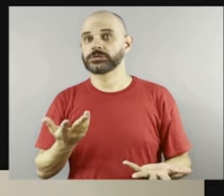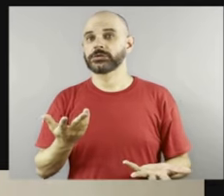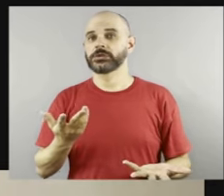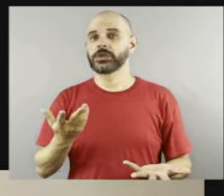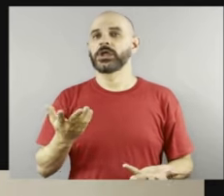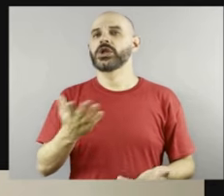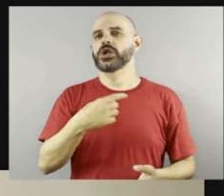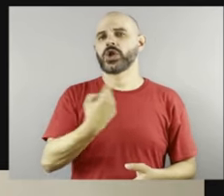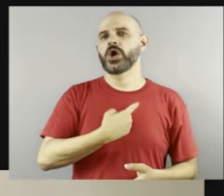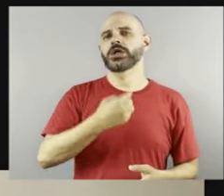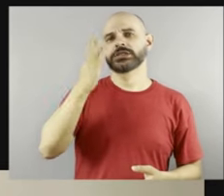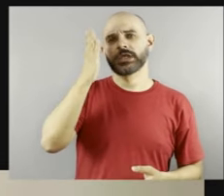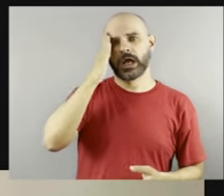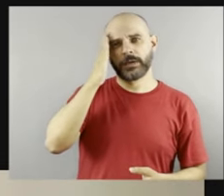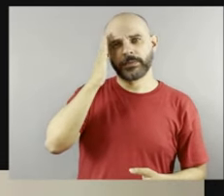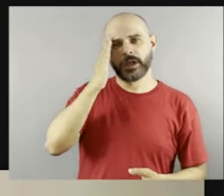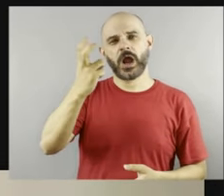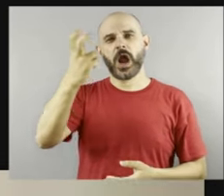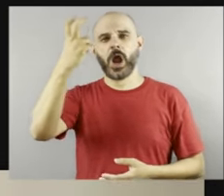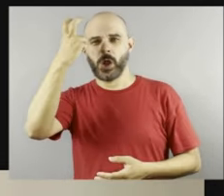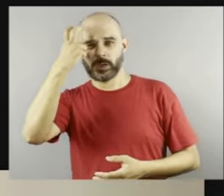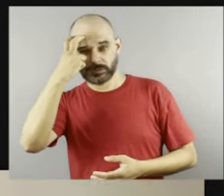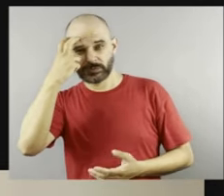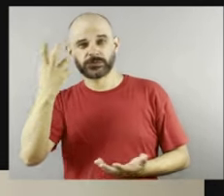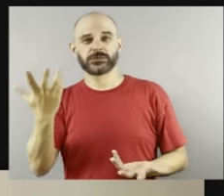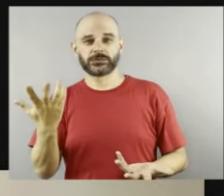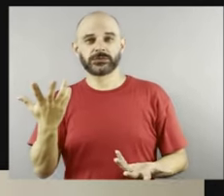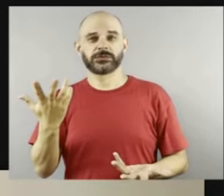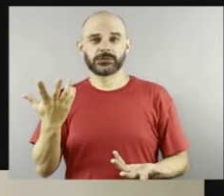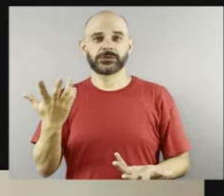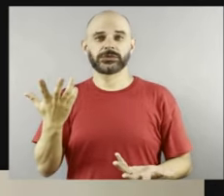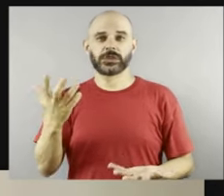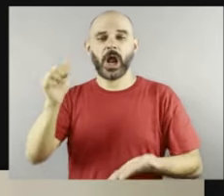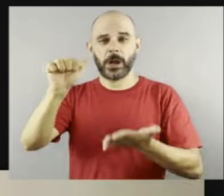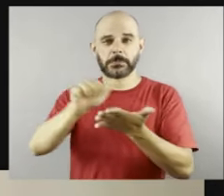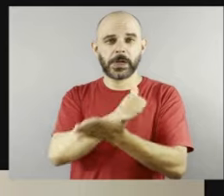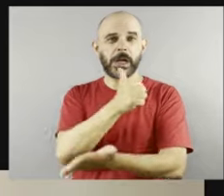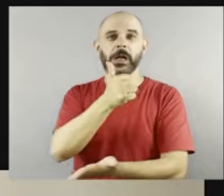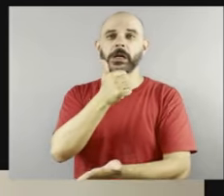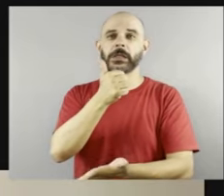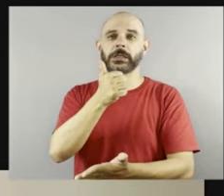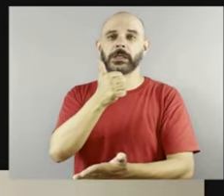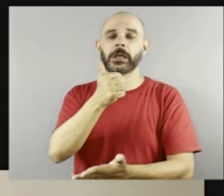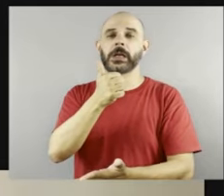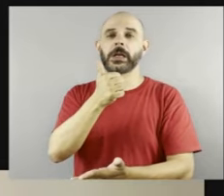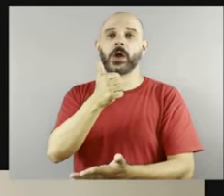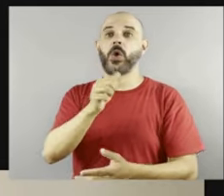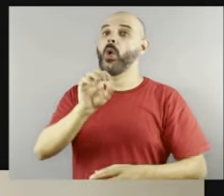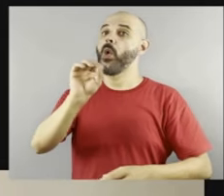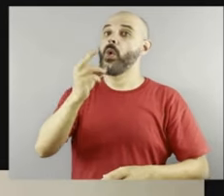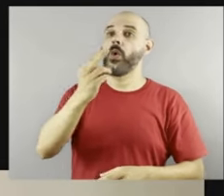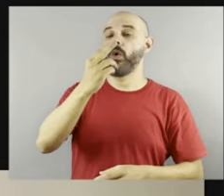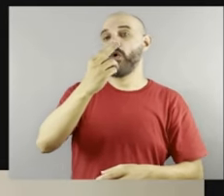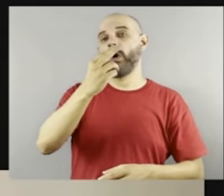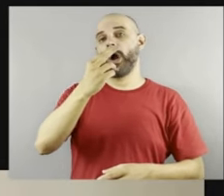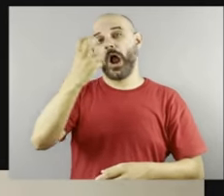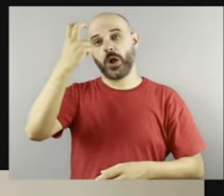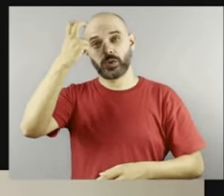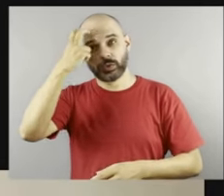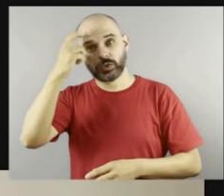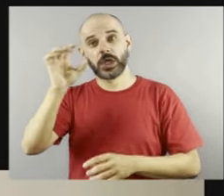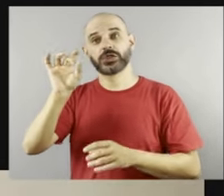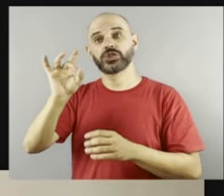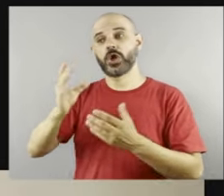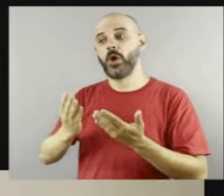para as pessoas que são privilegiadas, né? A gente está cansado de saber quem são essas pessoas, não